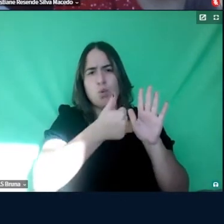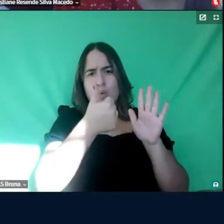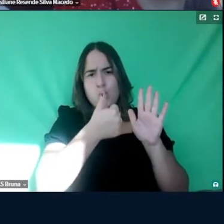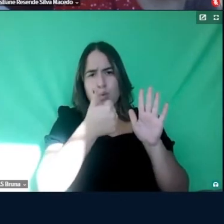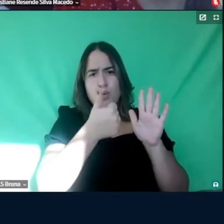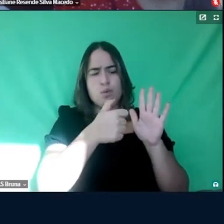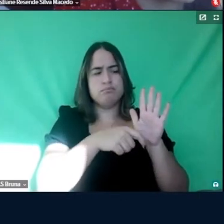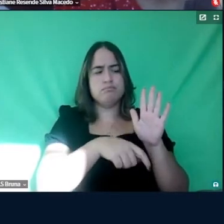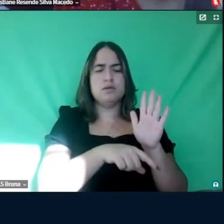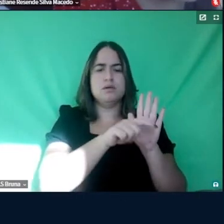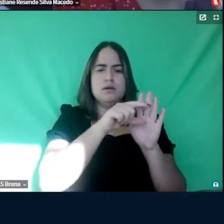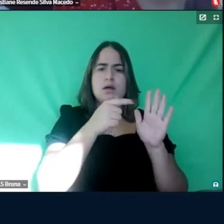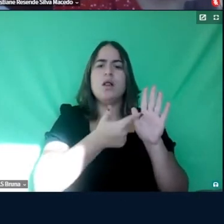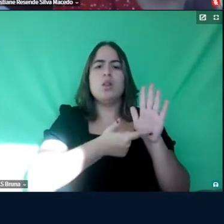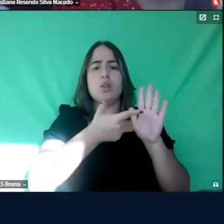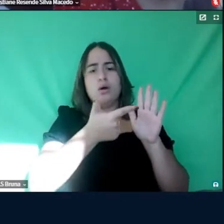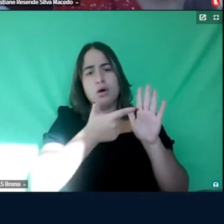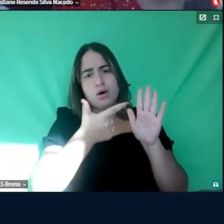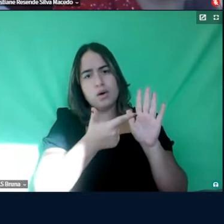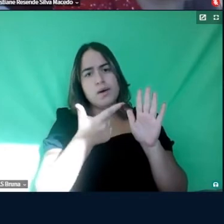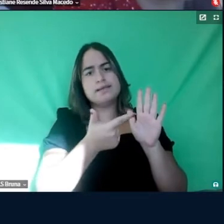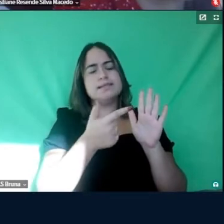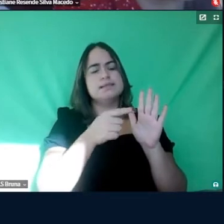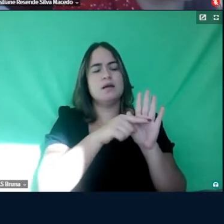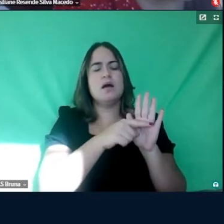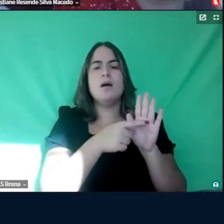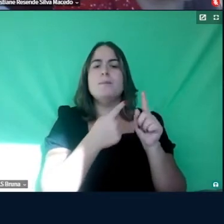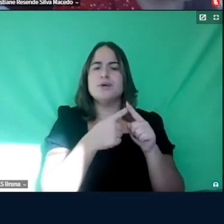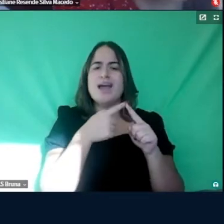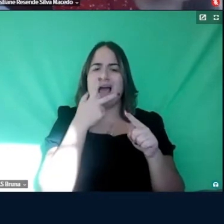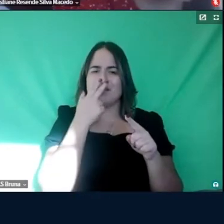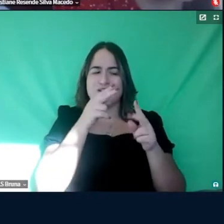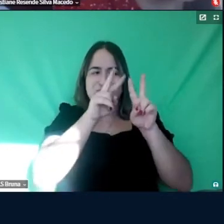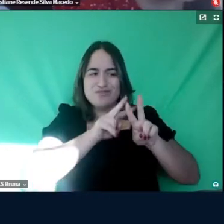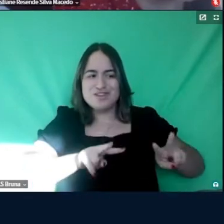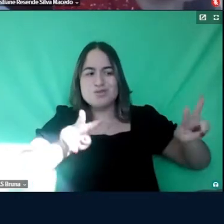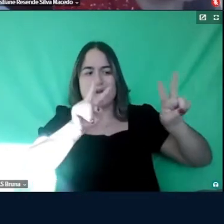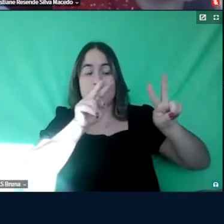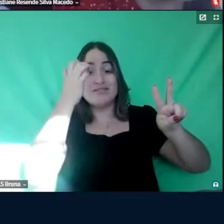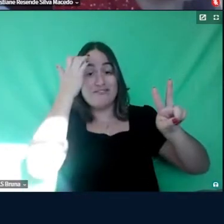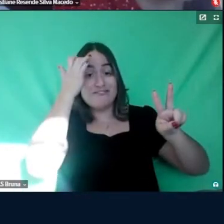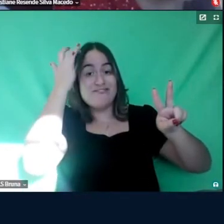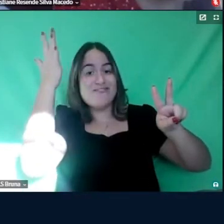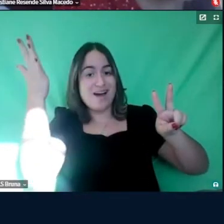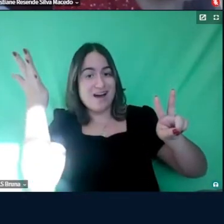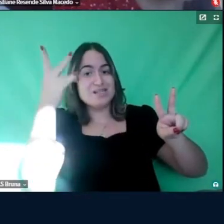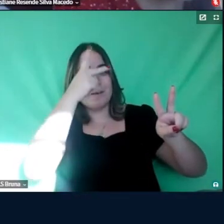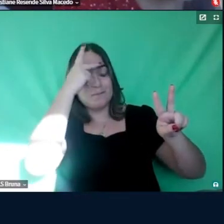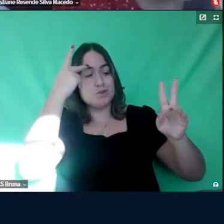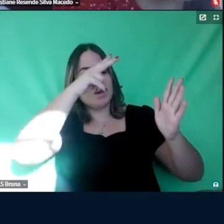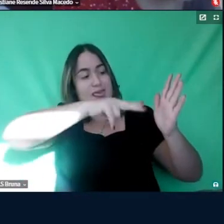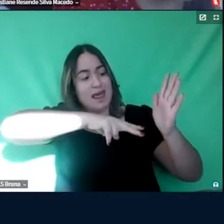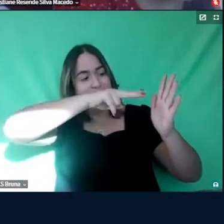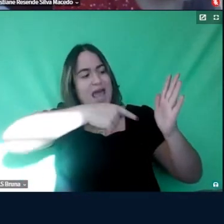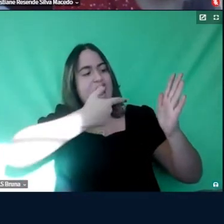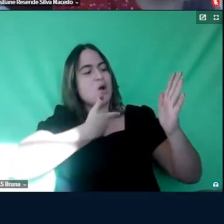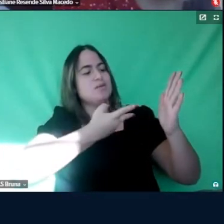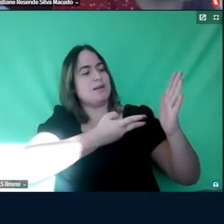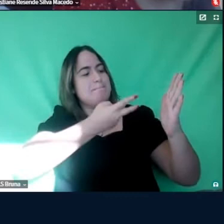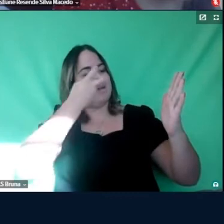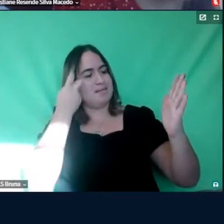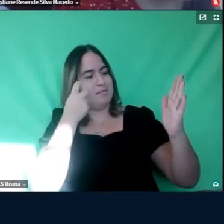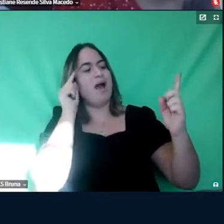um, dois, né, porque eu acho que fica visualmente mais fácil do leitor identificar quais são os seus